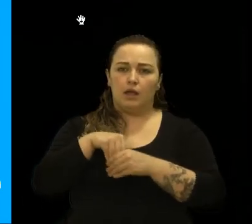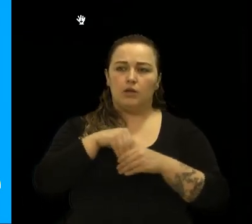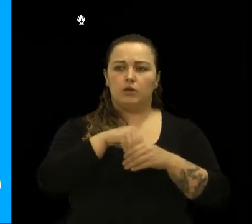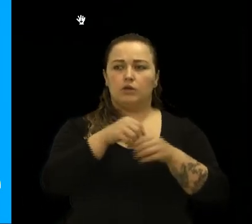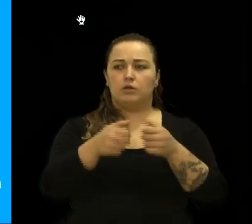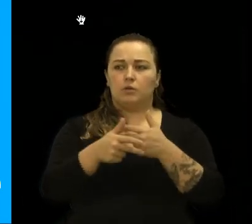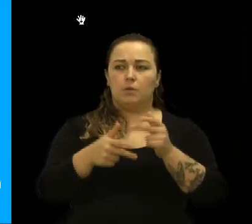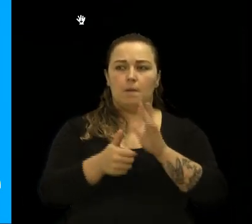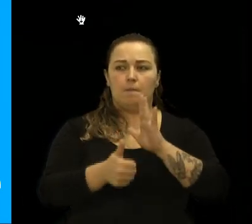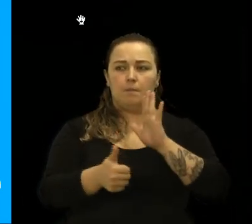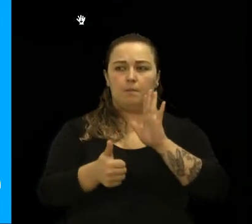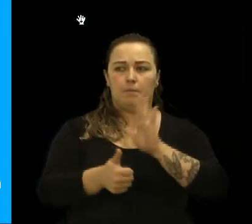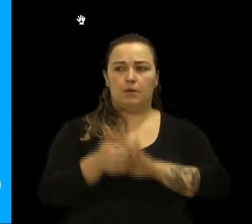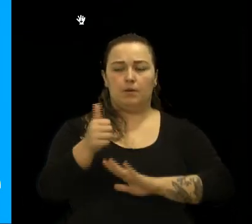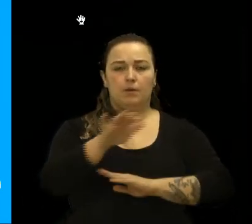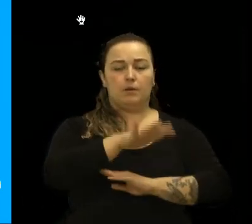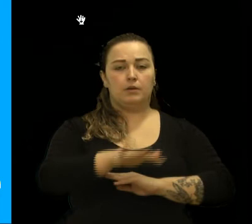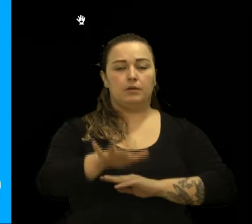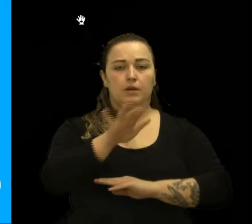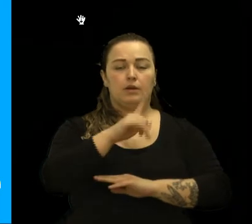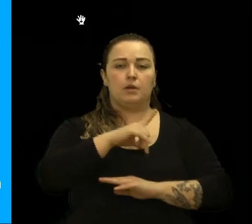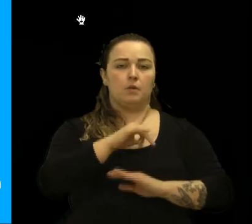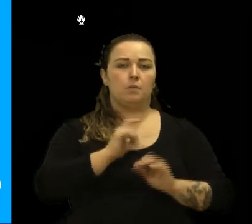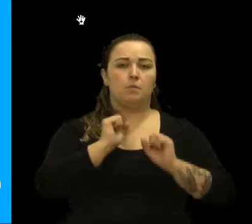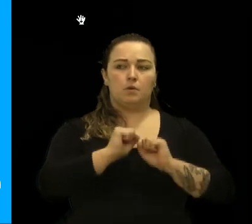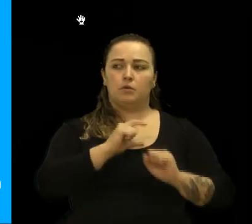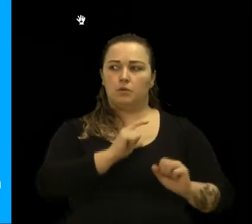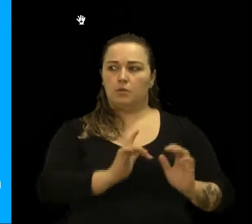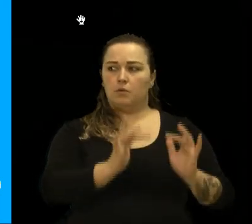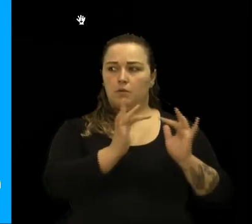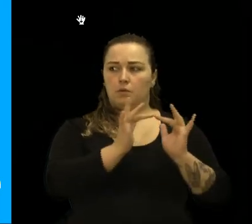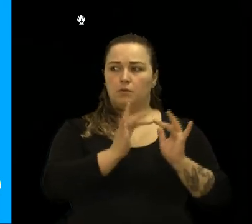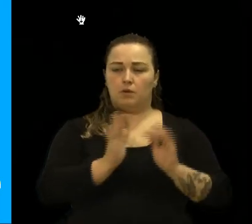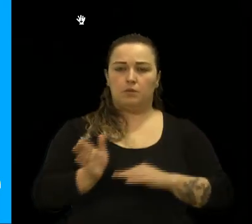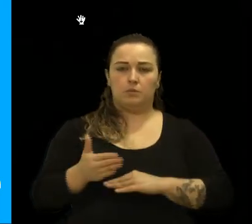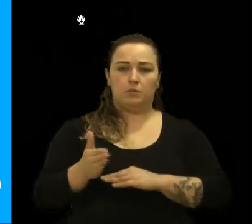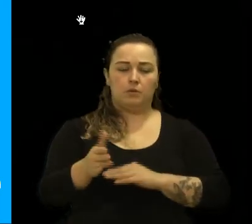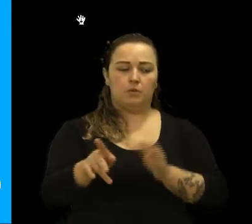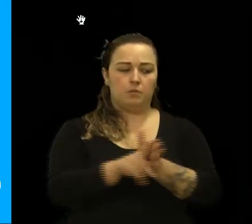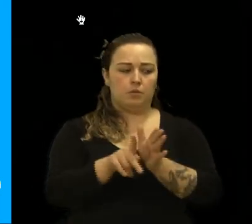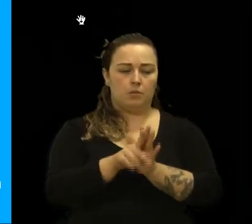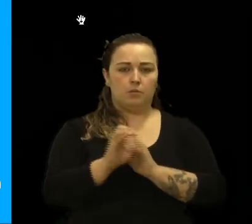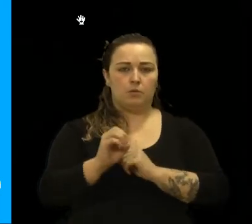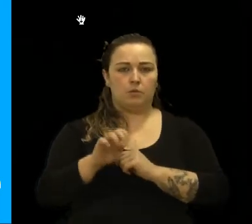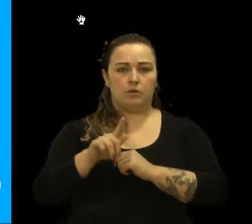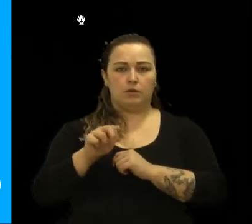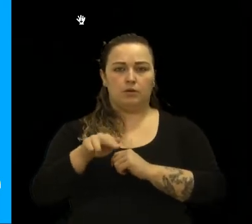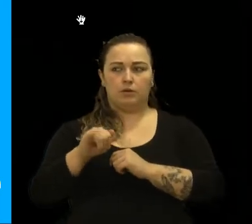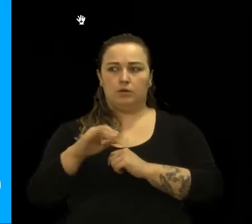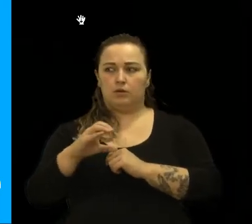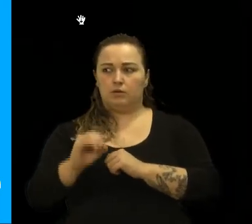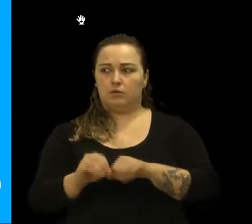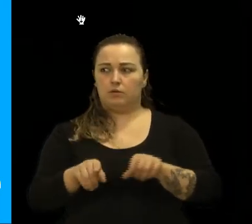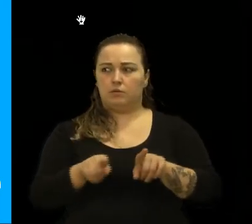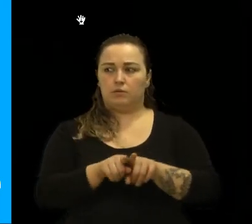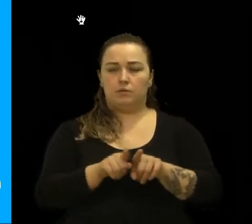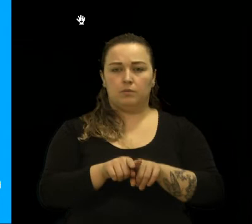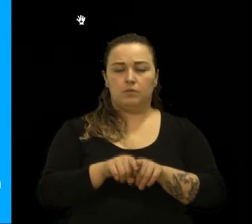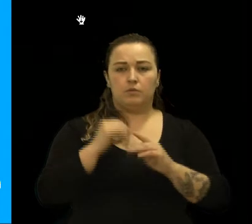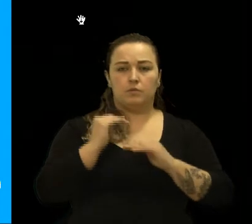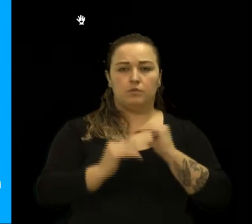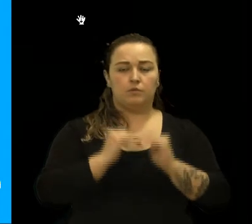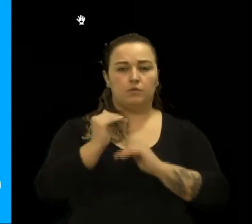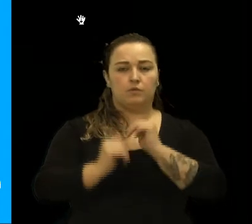arroz, em contato com os peixes, um produto totalmente orgânico. Esse produto foi desenvolvido em parceria